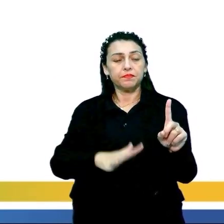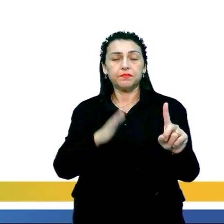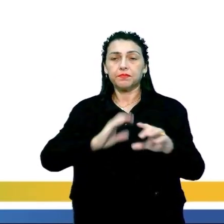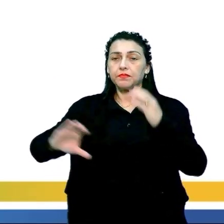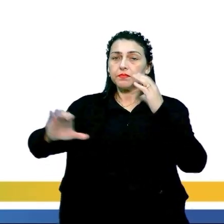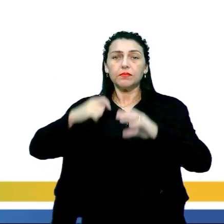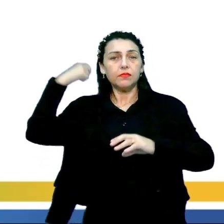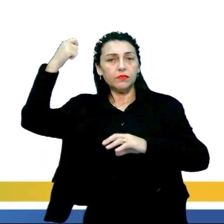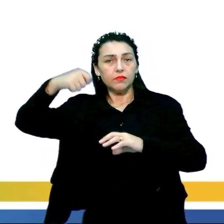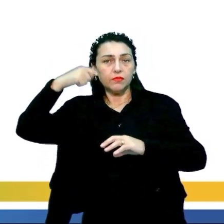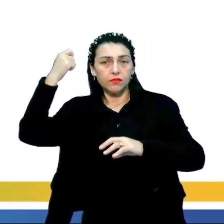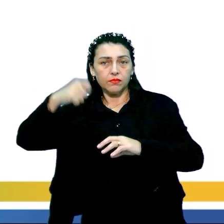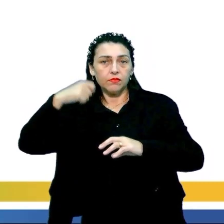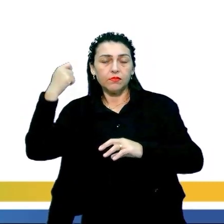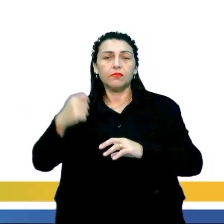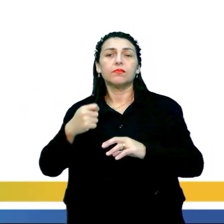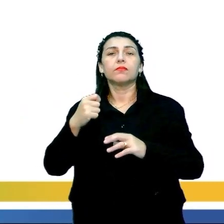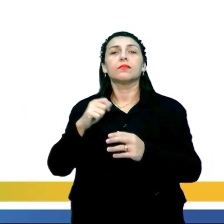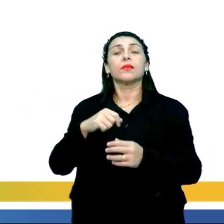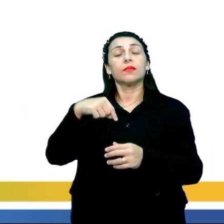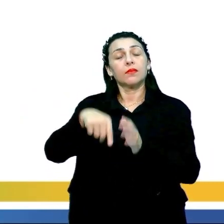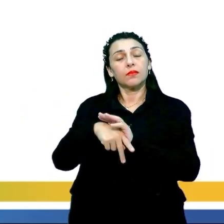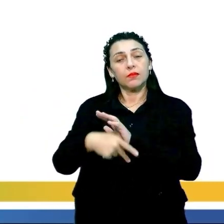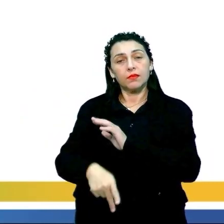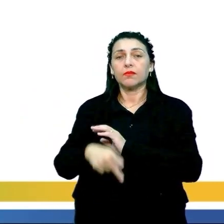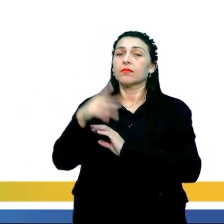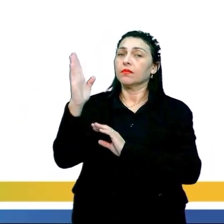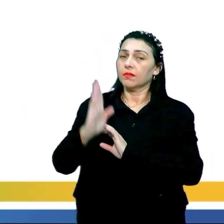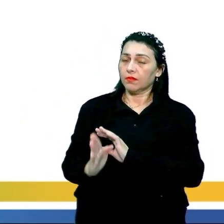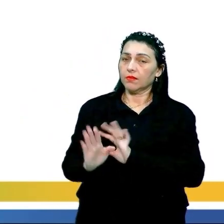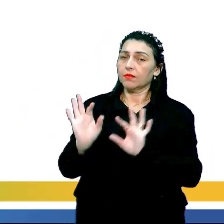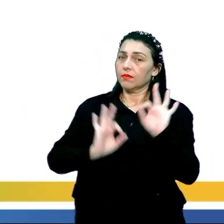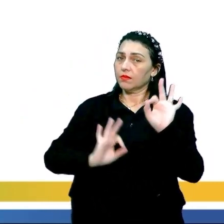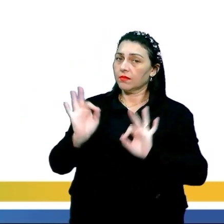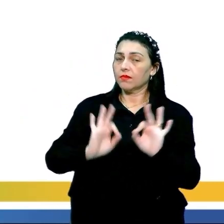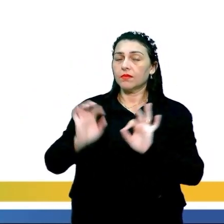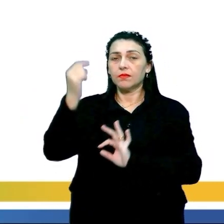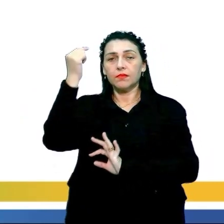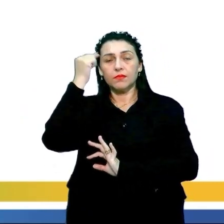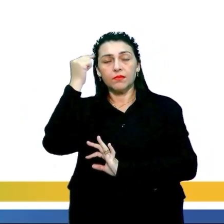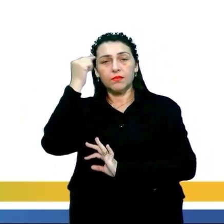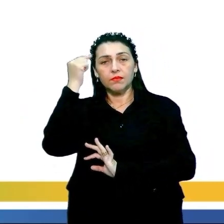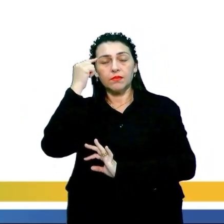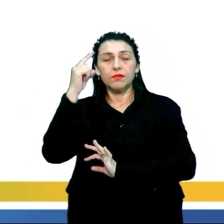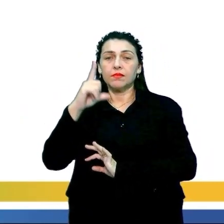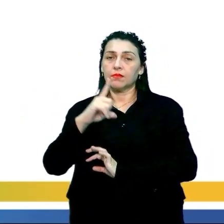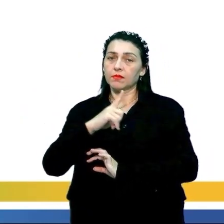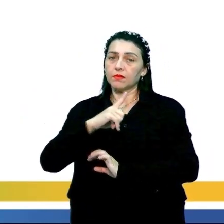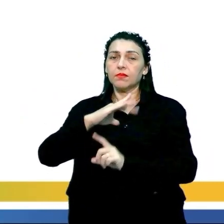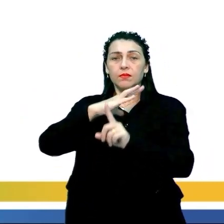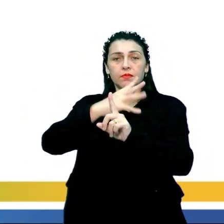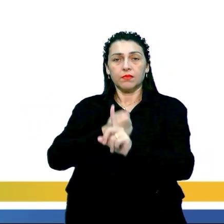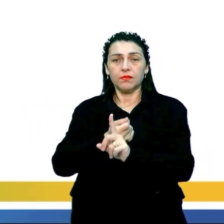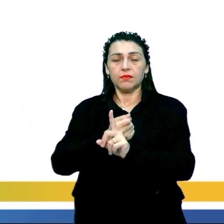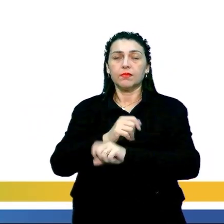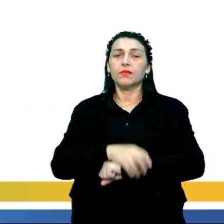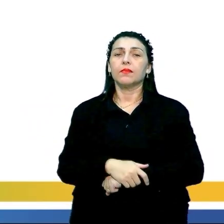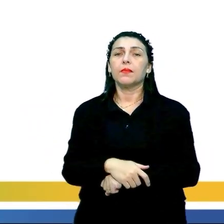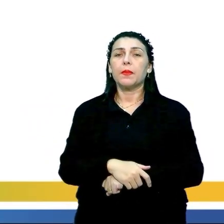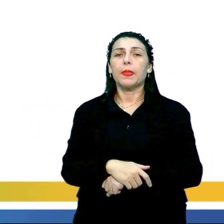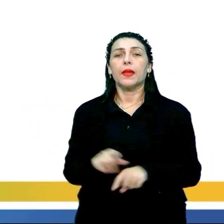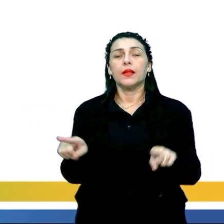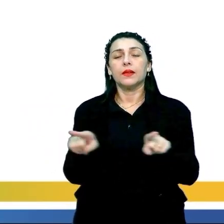e artistas da terra tupiniquinda, da nossa terra, a reformularem a visão que existia sobre a arte, e ainda